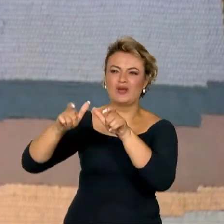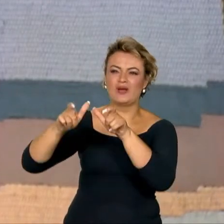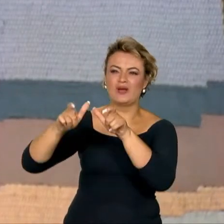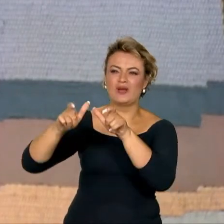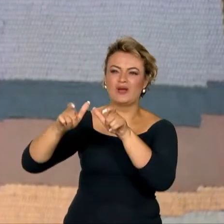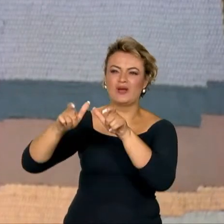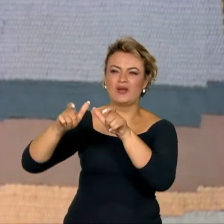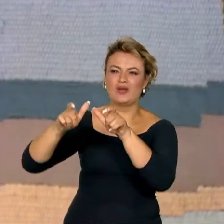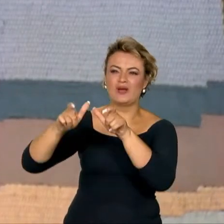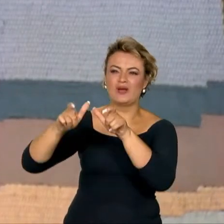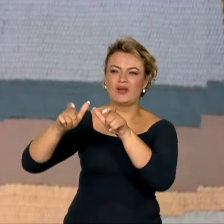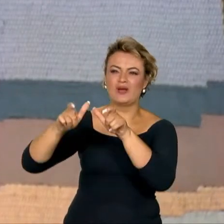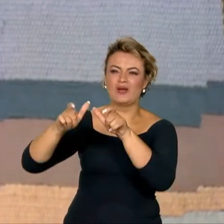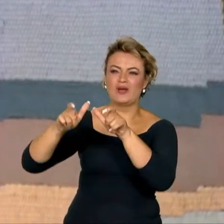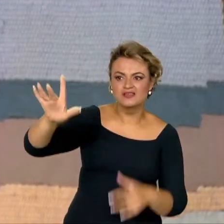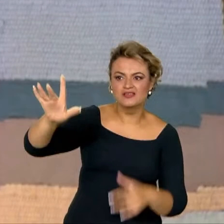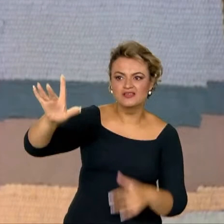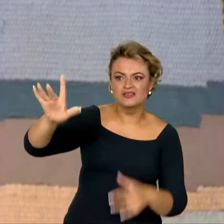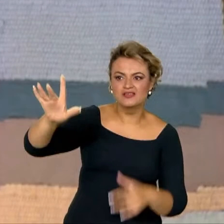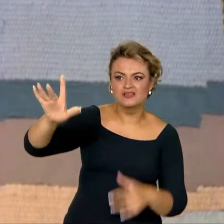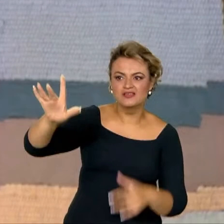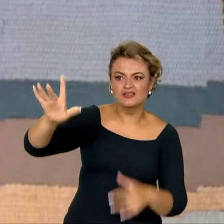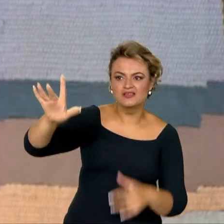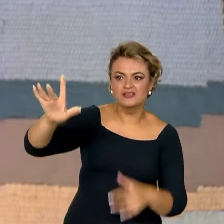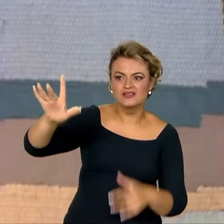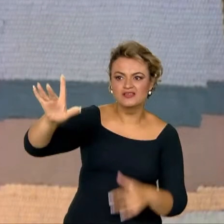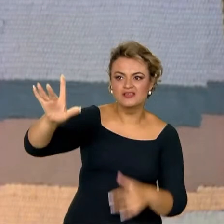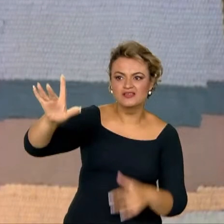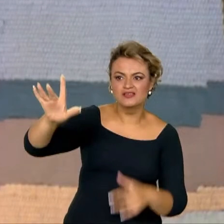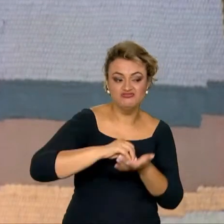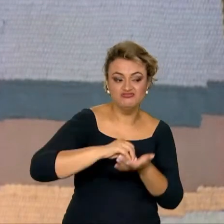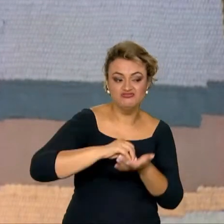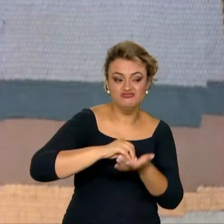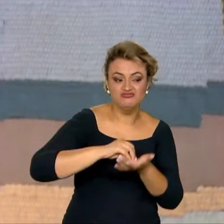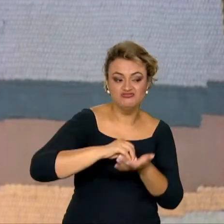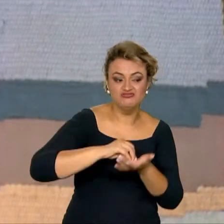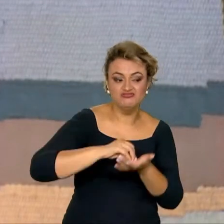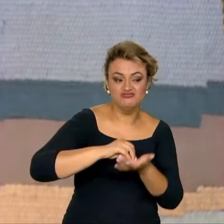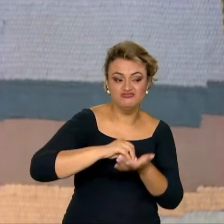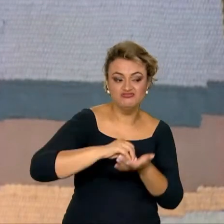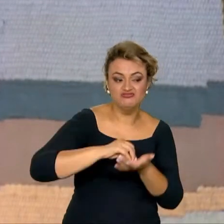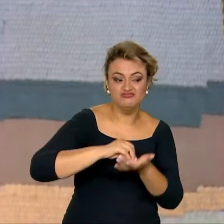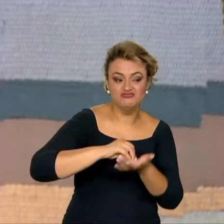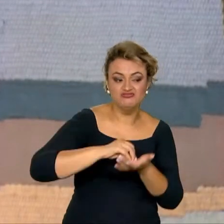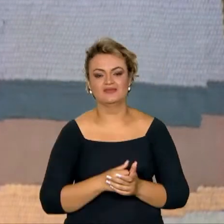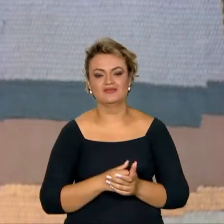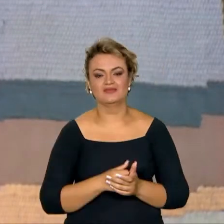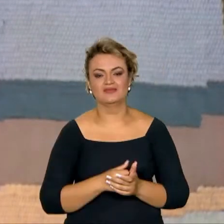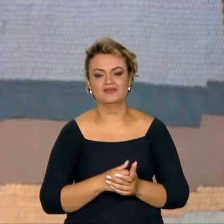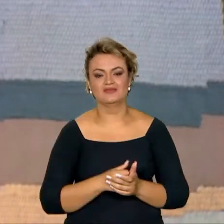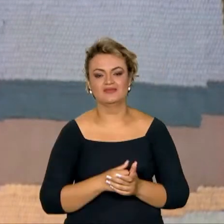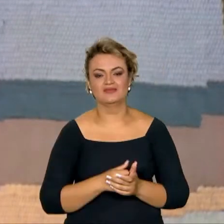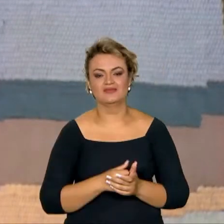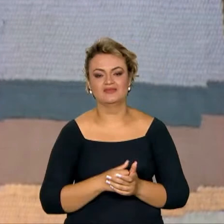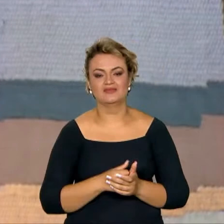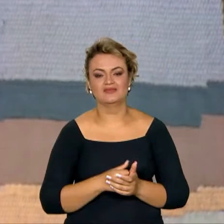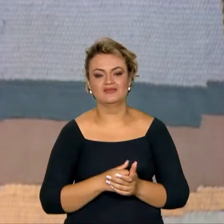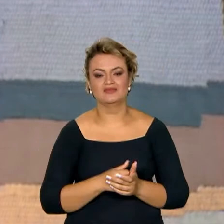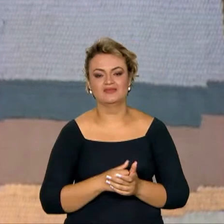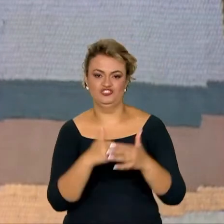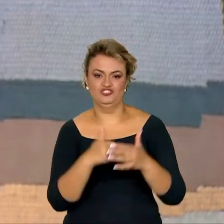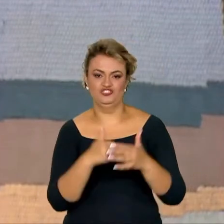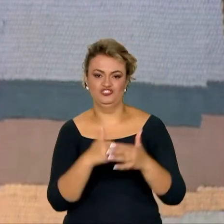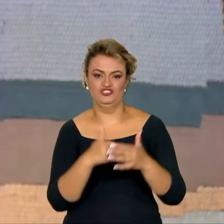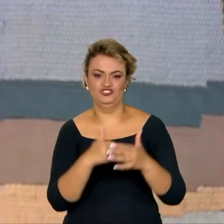com pouca disponibilidade hídrica, mas, fundamentalmente, avançar naquilo que o